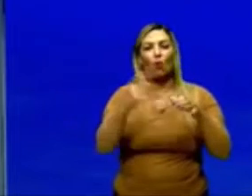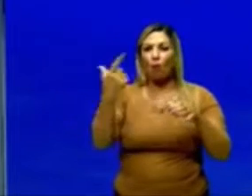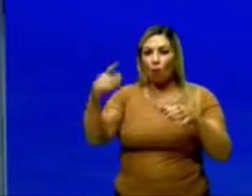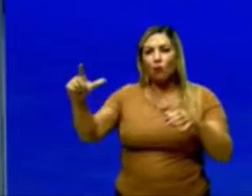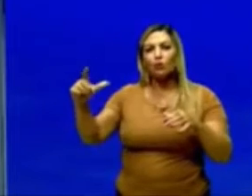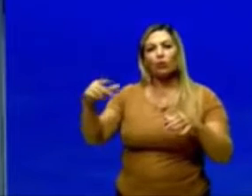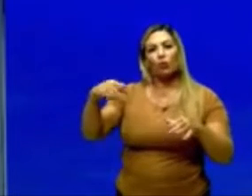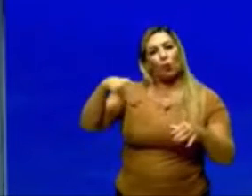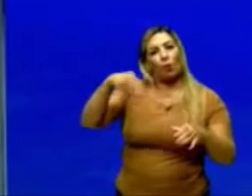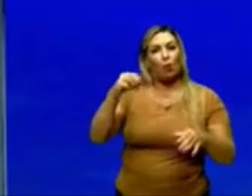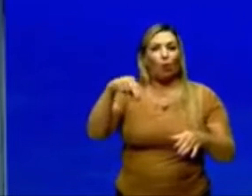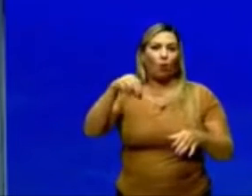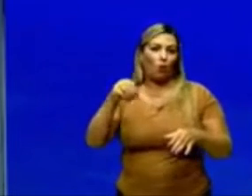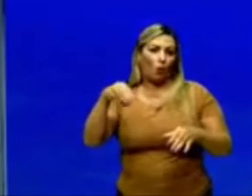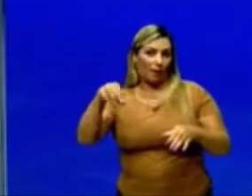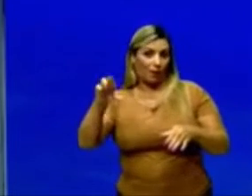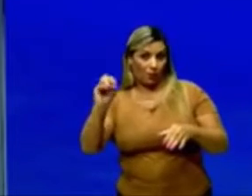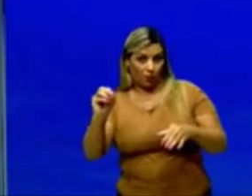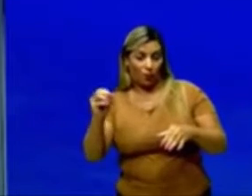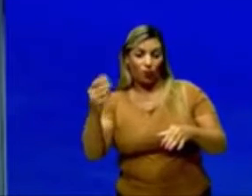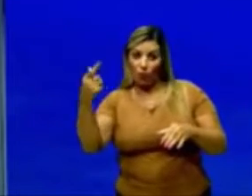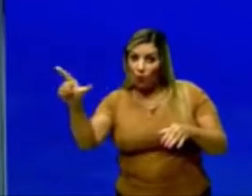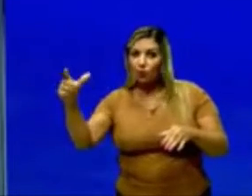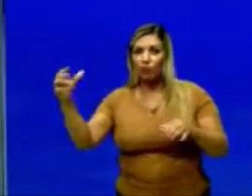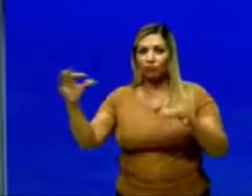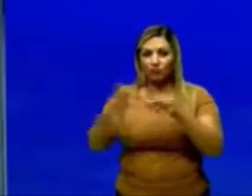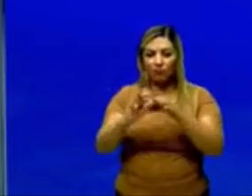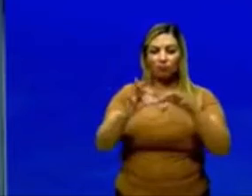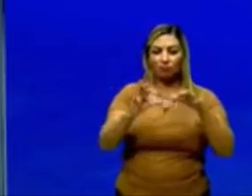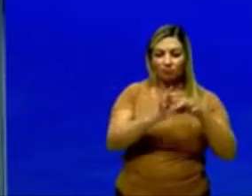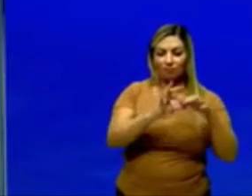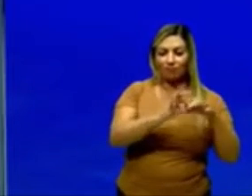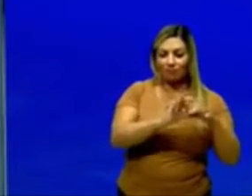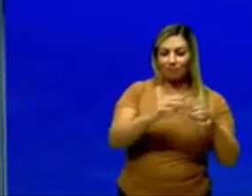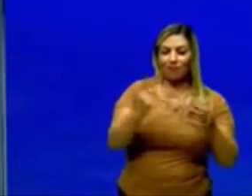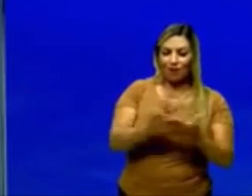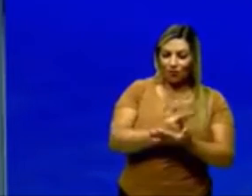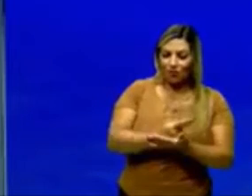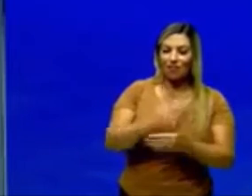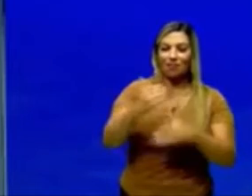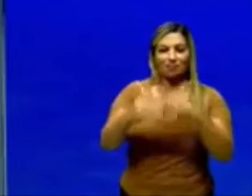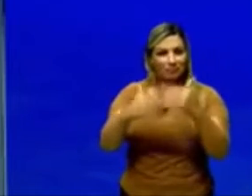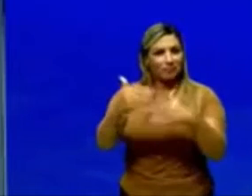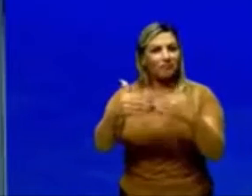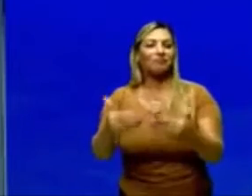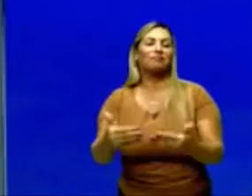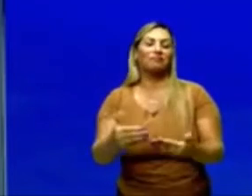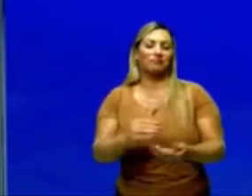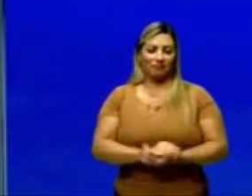monômero. E assim esse processo vai ocorrendo sucessivamente,